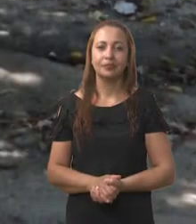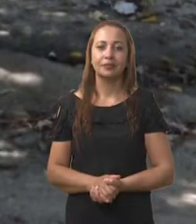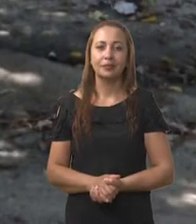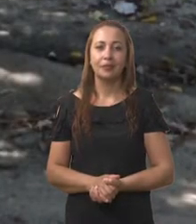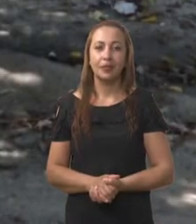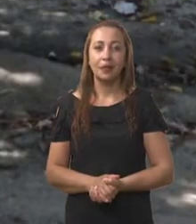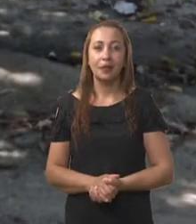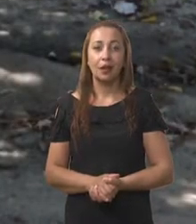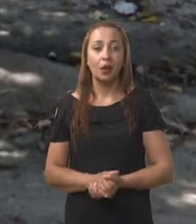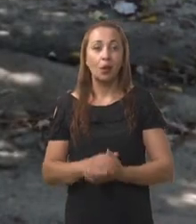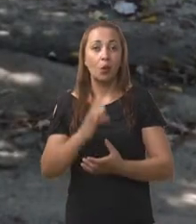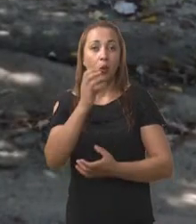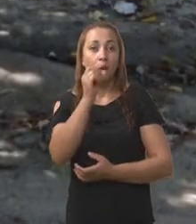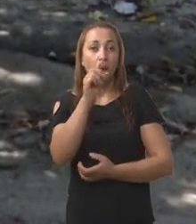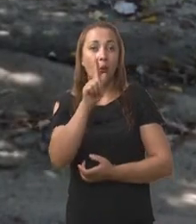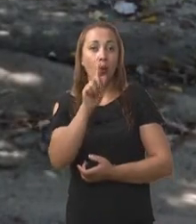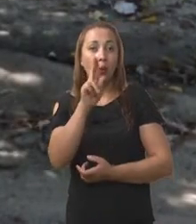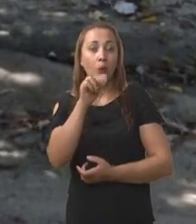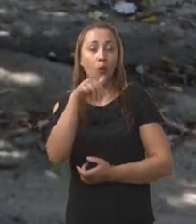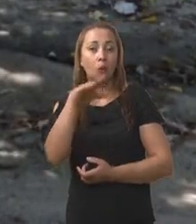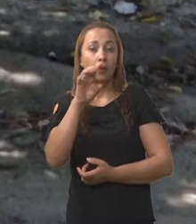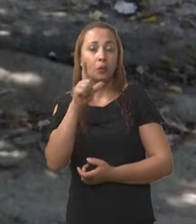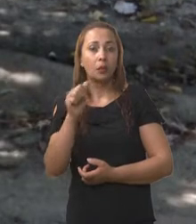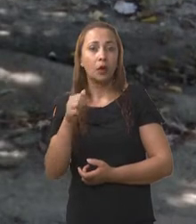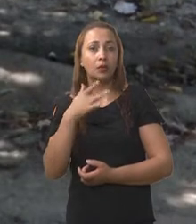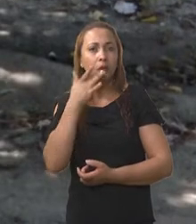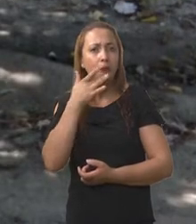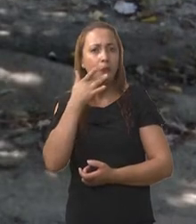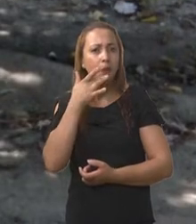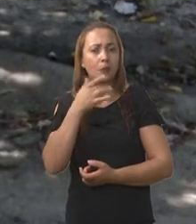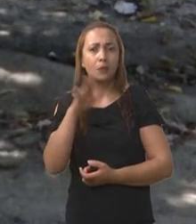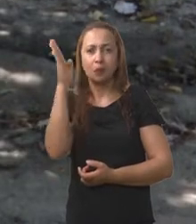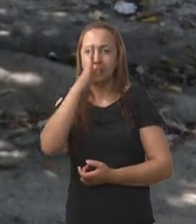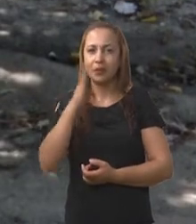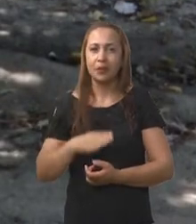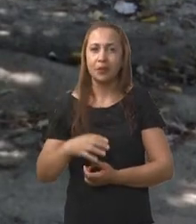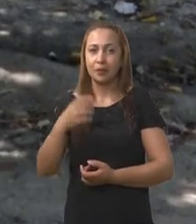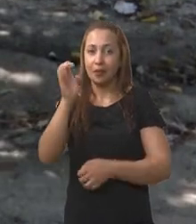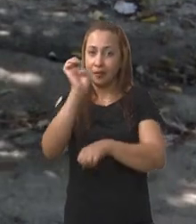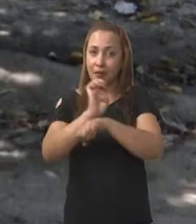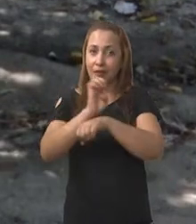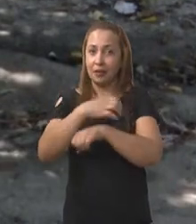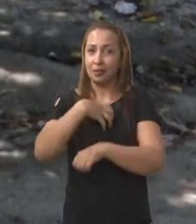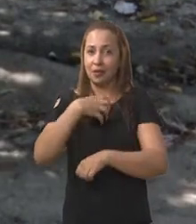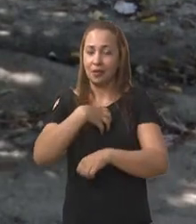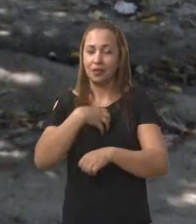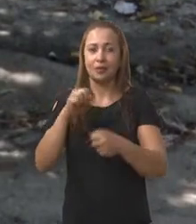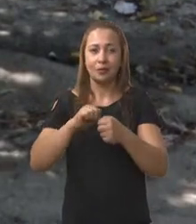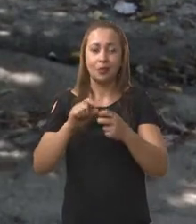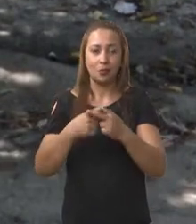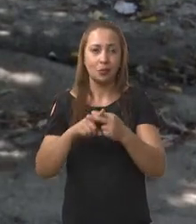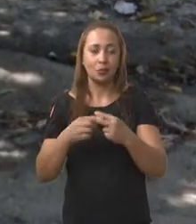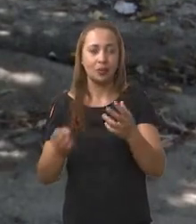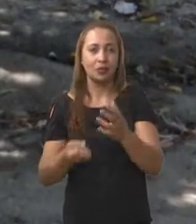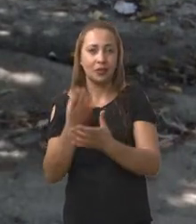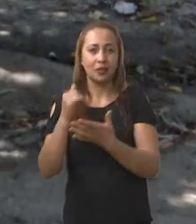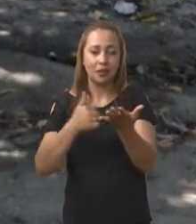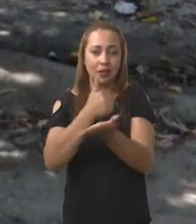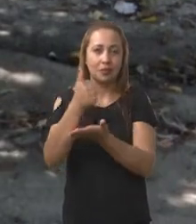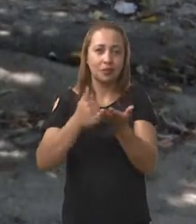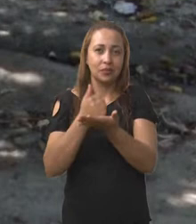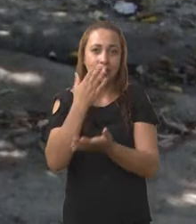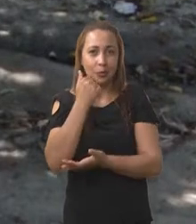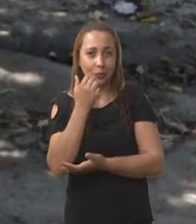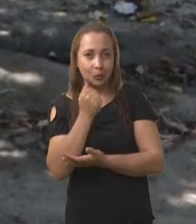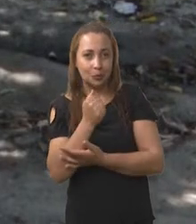O cogumelo começa a O estado da Bahia é responsável por alguns produtos criados à base